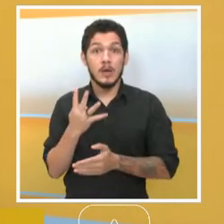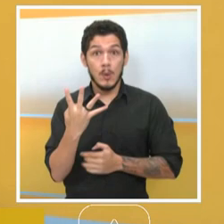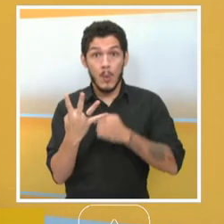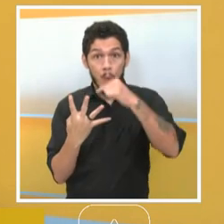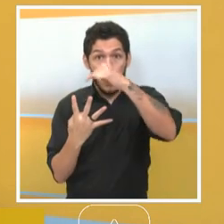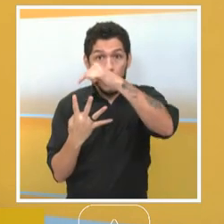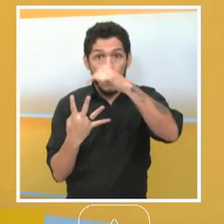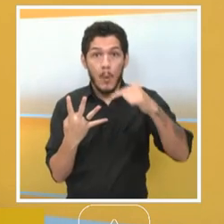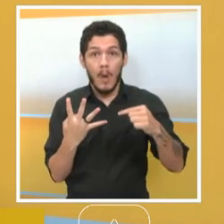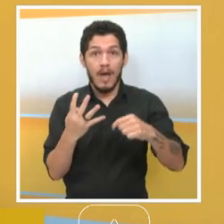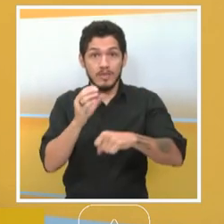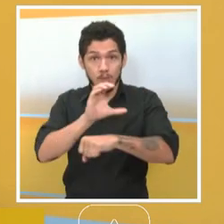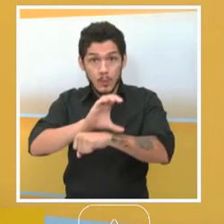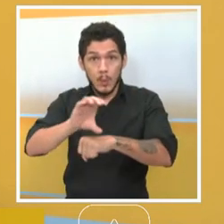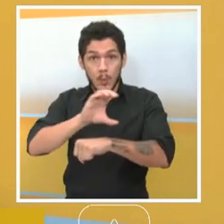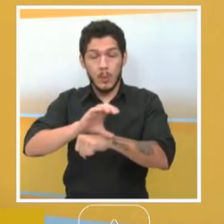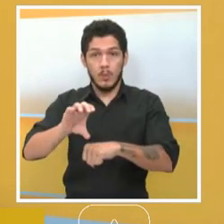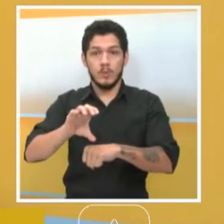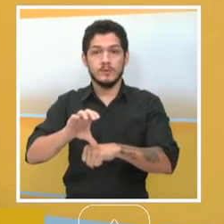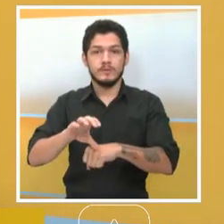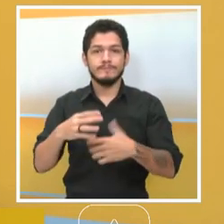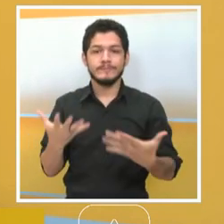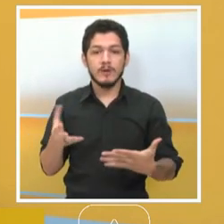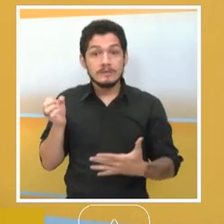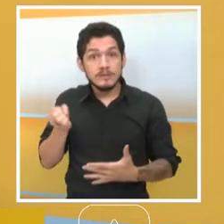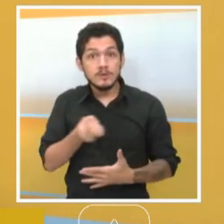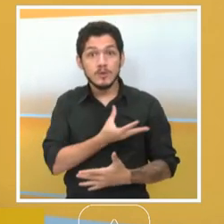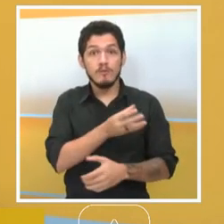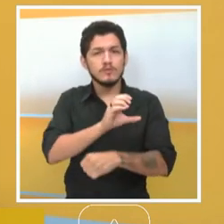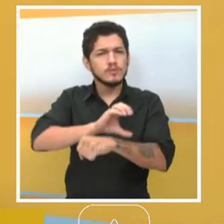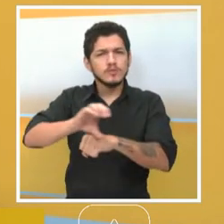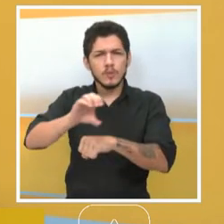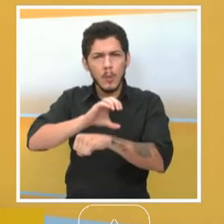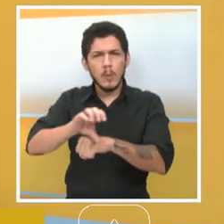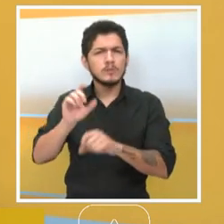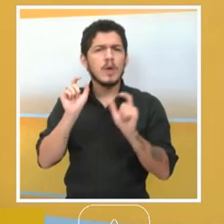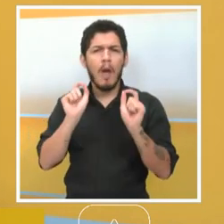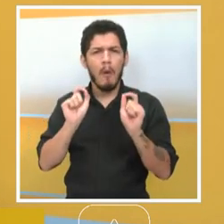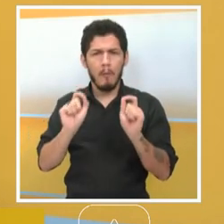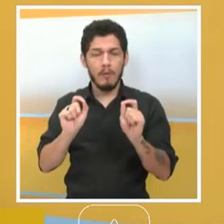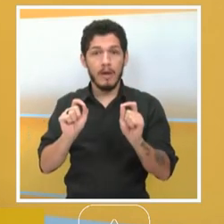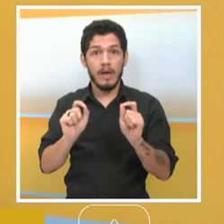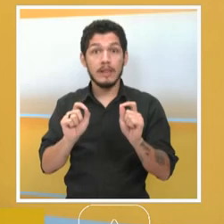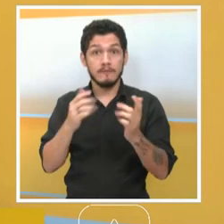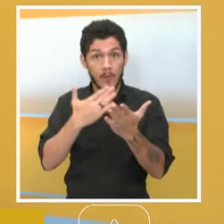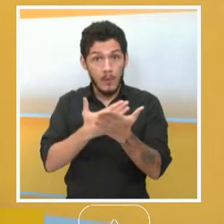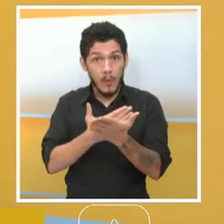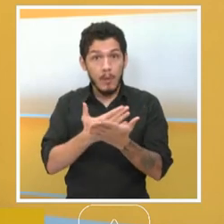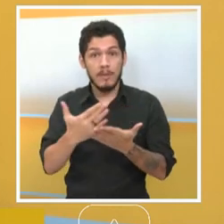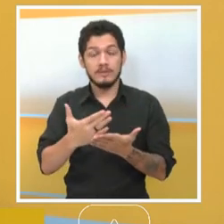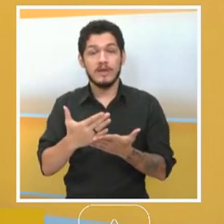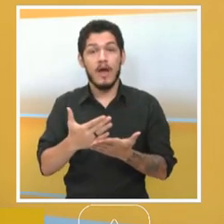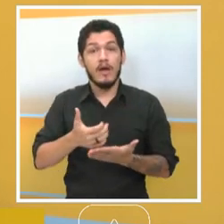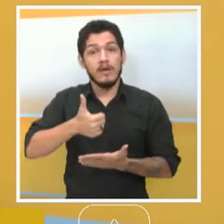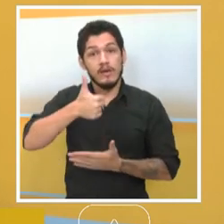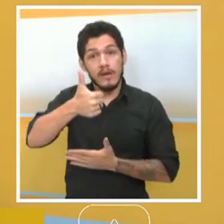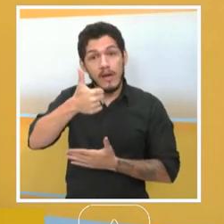pontuou, e esses novos cursos, eles vão ser implantados em 14